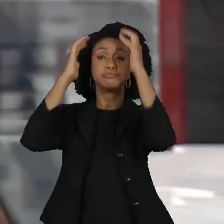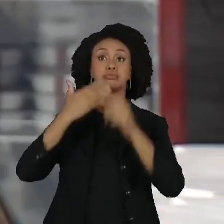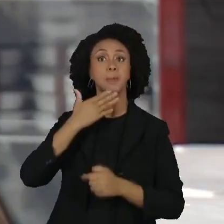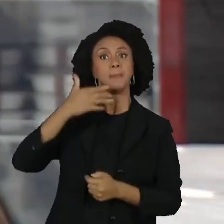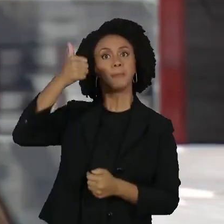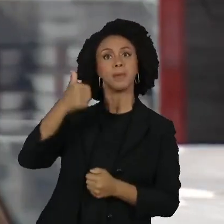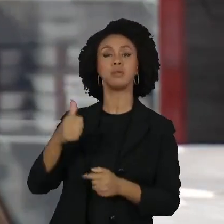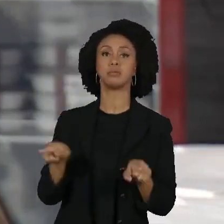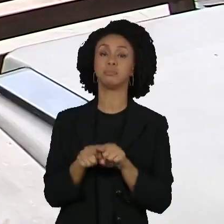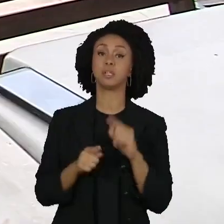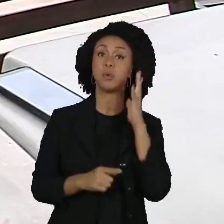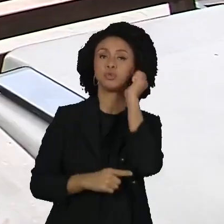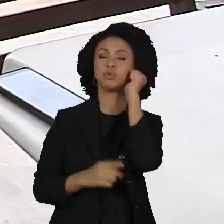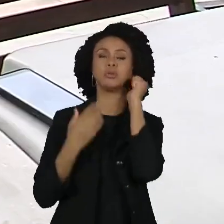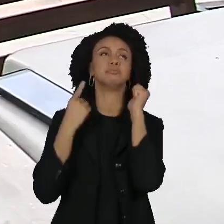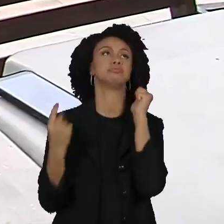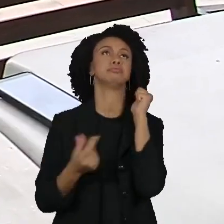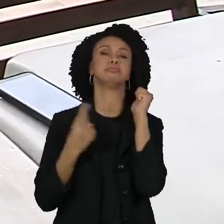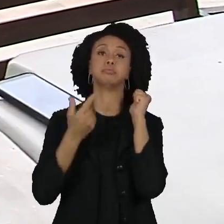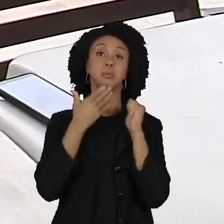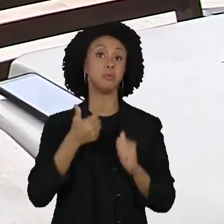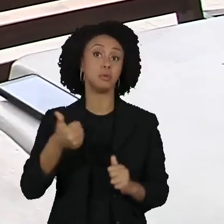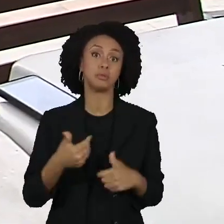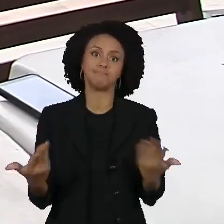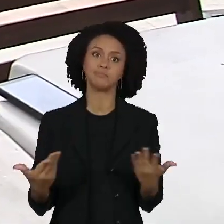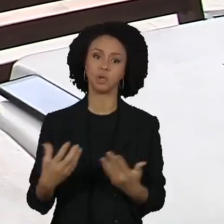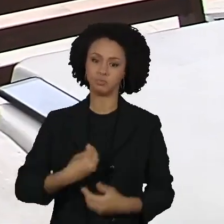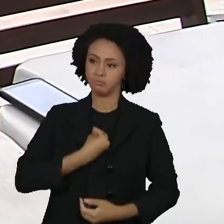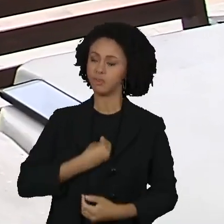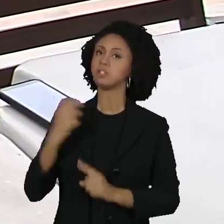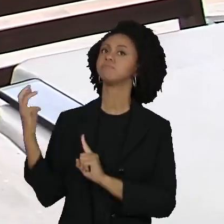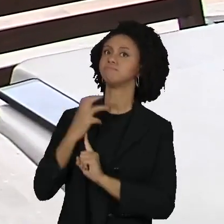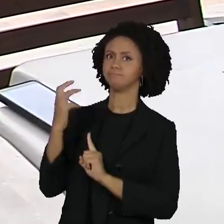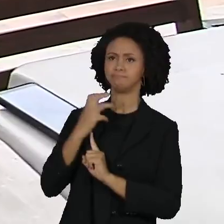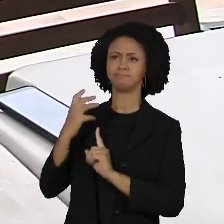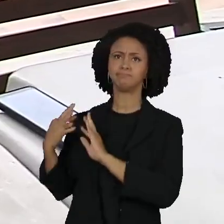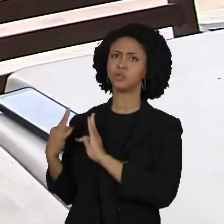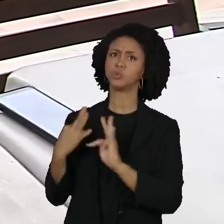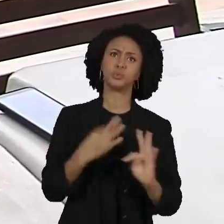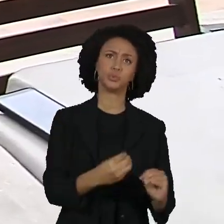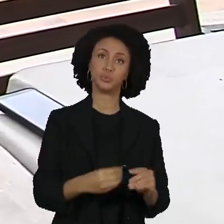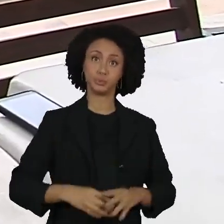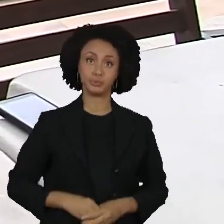minha qualidade de sono mudou. Então, tudo isso impacta em todas as atividades da nossa vida. aí aí E Obrigado.